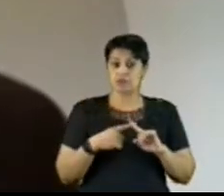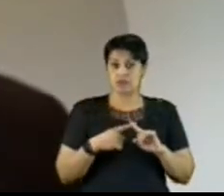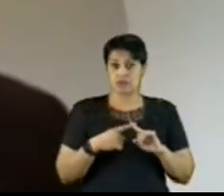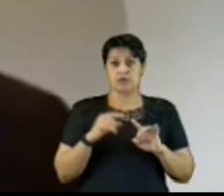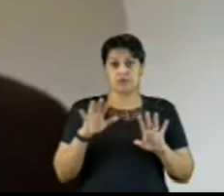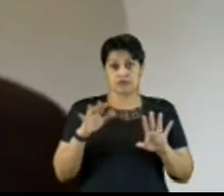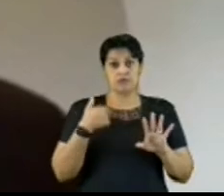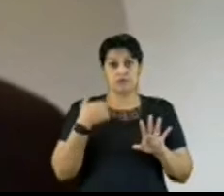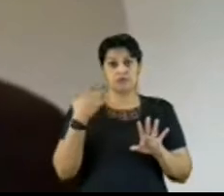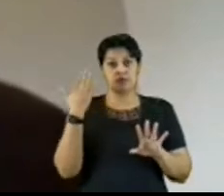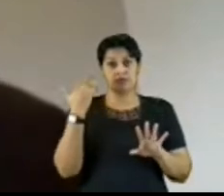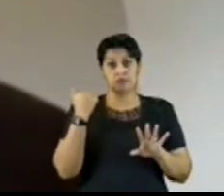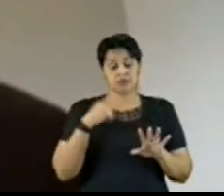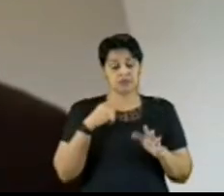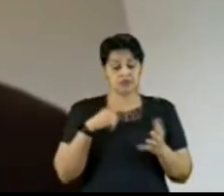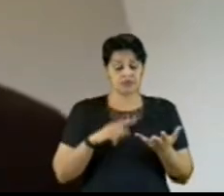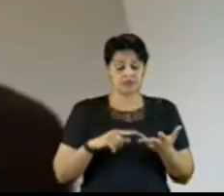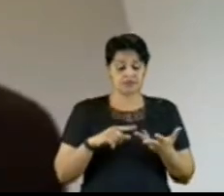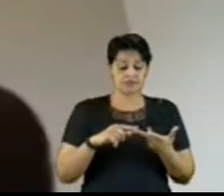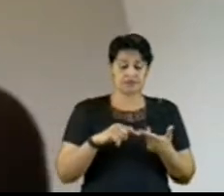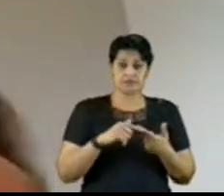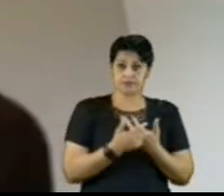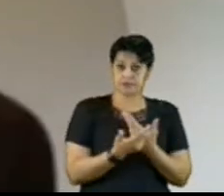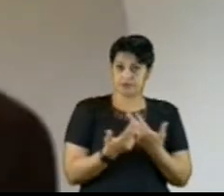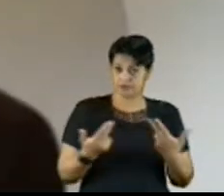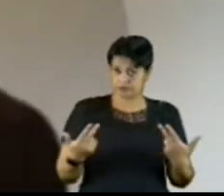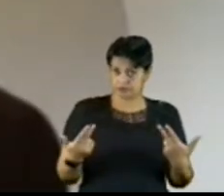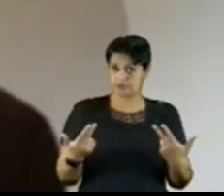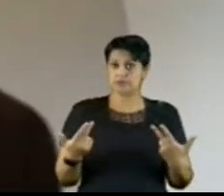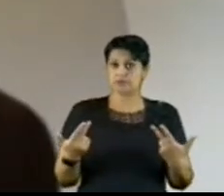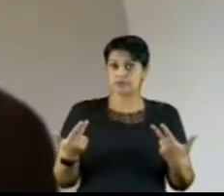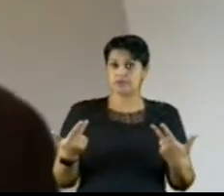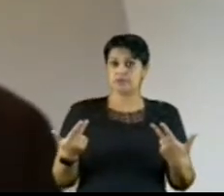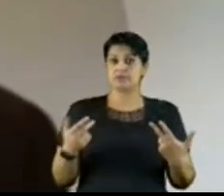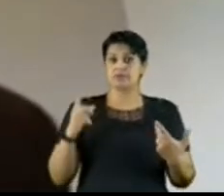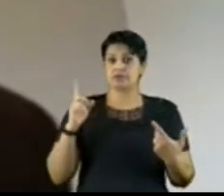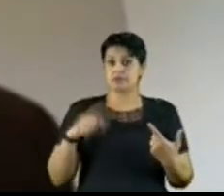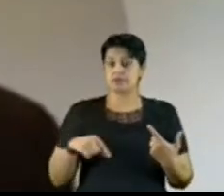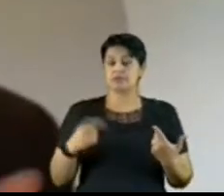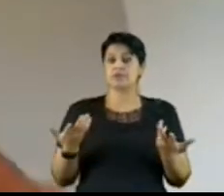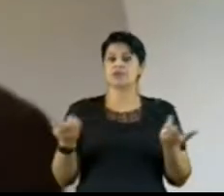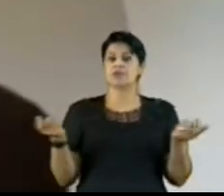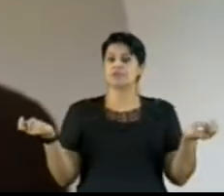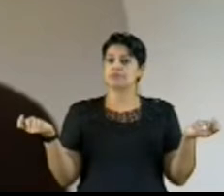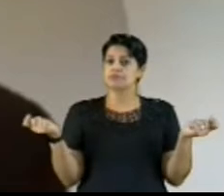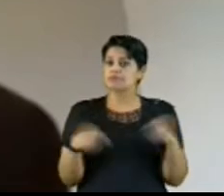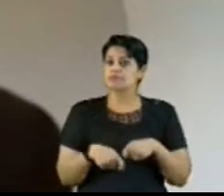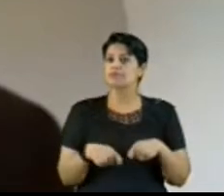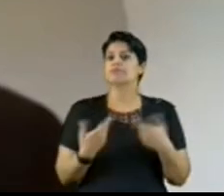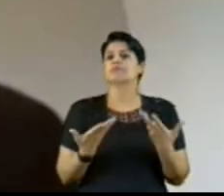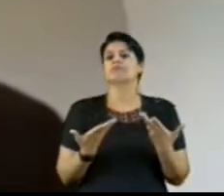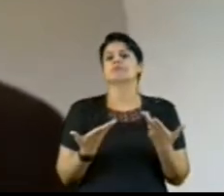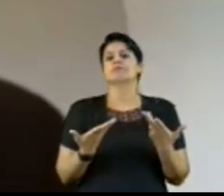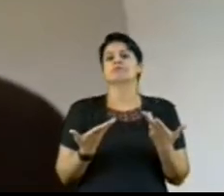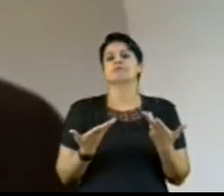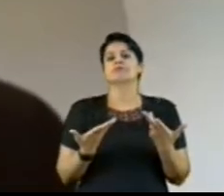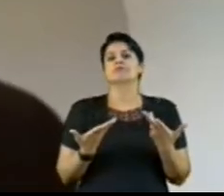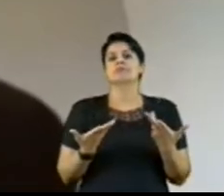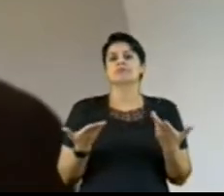das providências para que o Brasil possa adentrar nessa nova era que irá